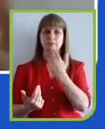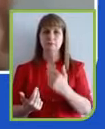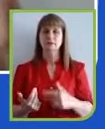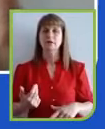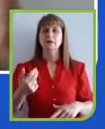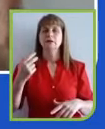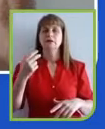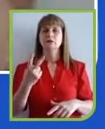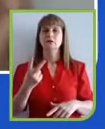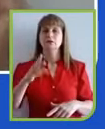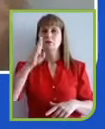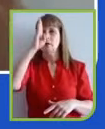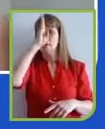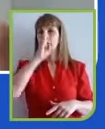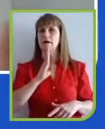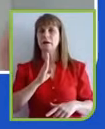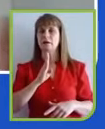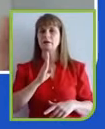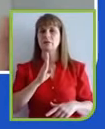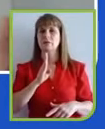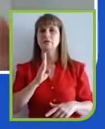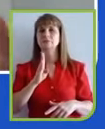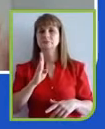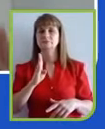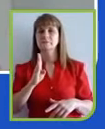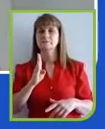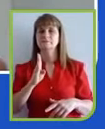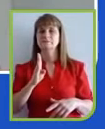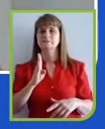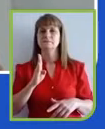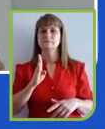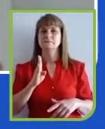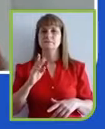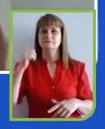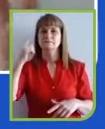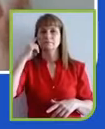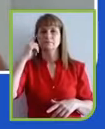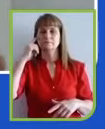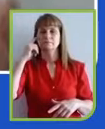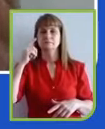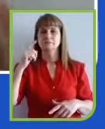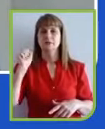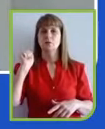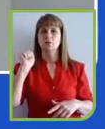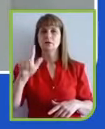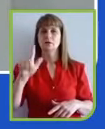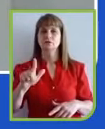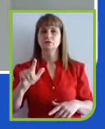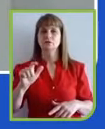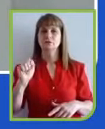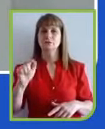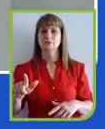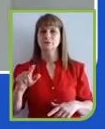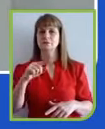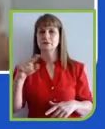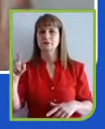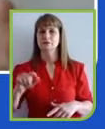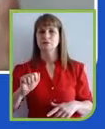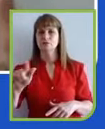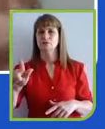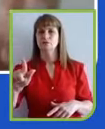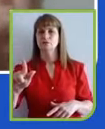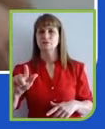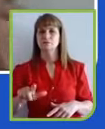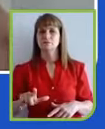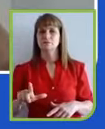o amarelo, que significa a energia das pessoas, e o outro, o azul, se colocar como solução para desmustantar. Então,